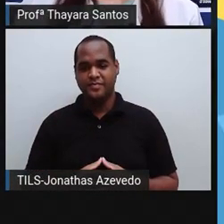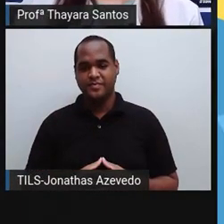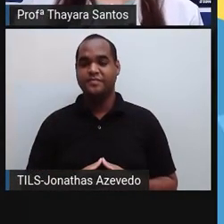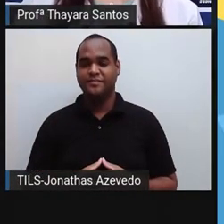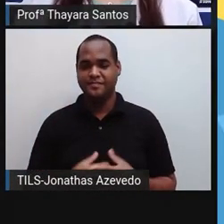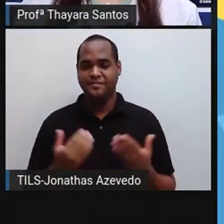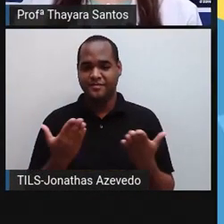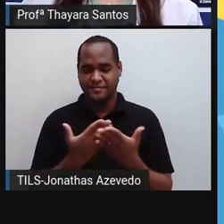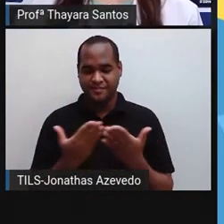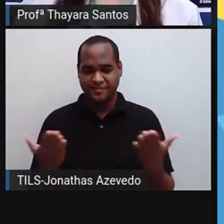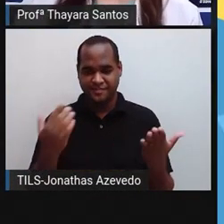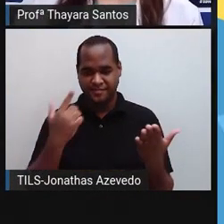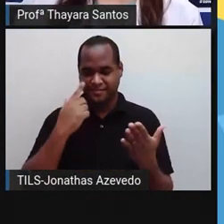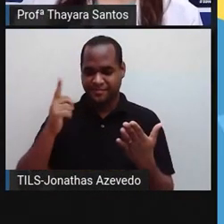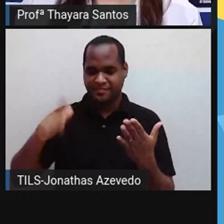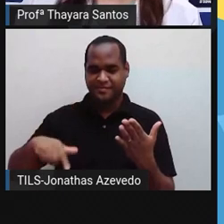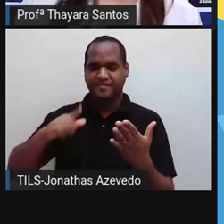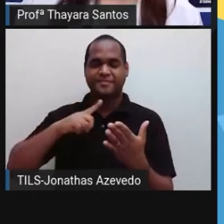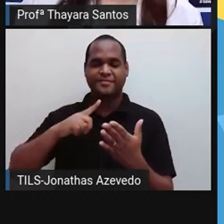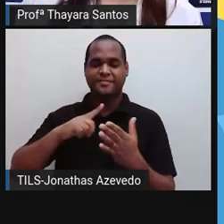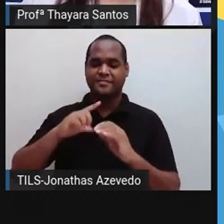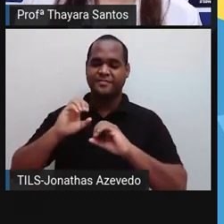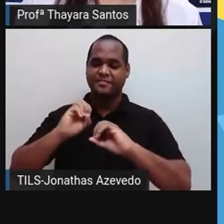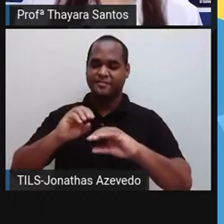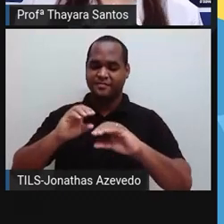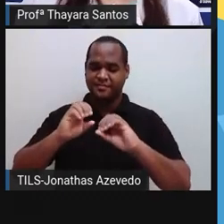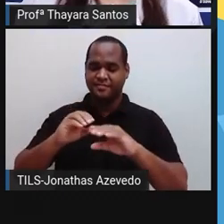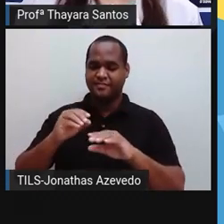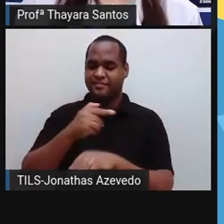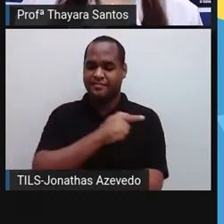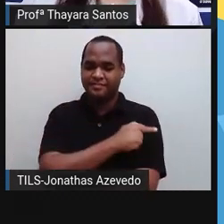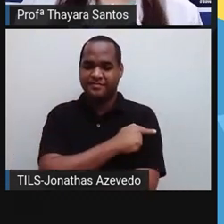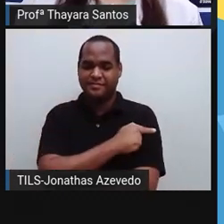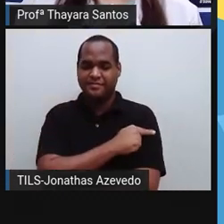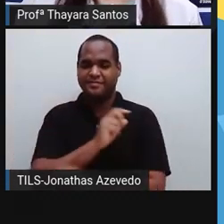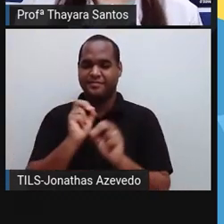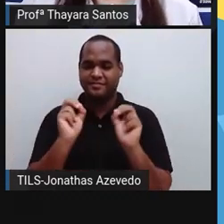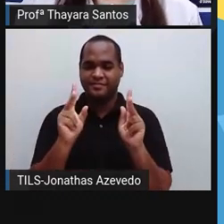vamos lá iniciar mais uma aula de ciências do sétimo ano.